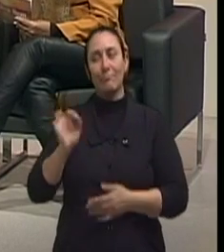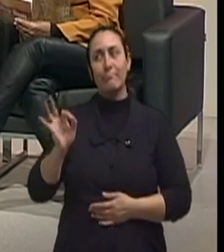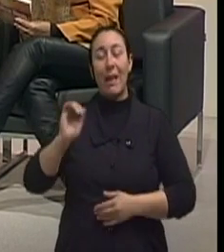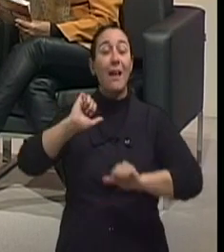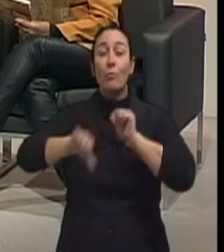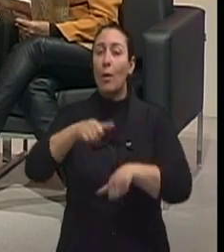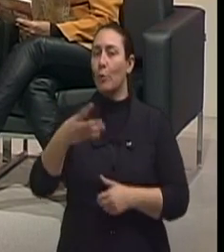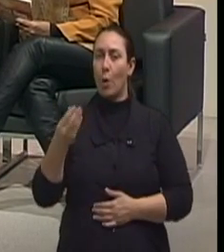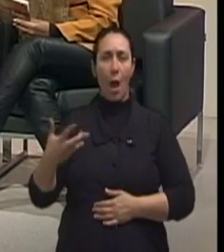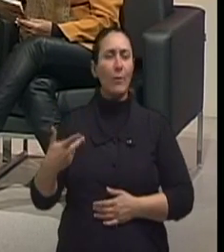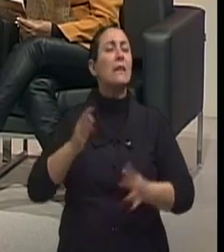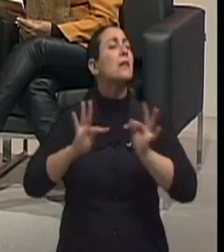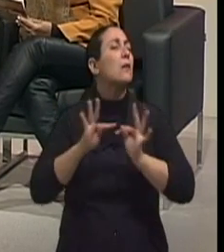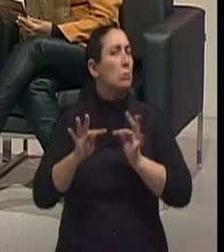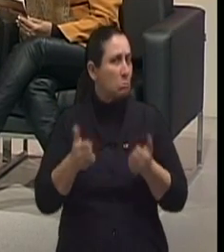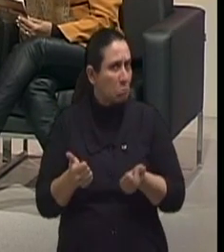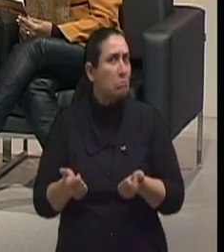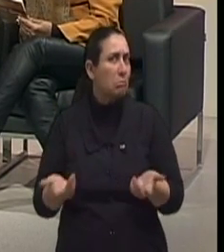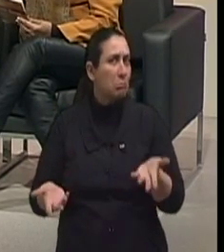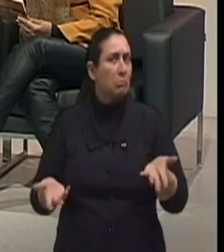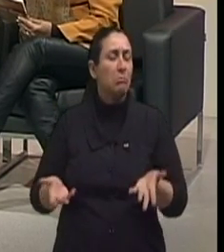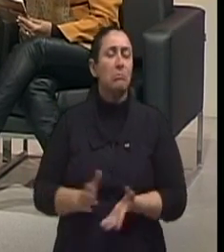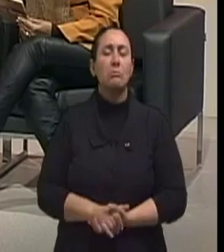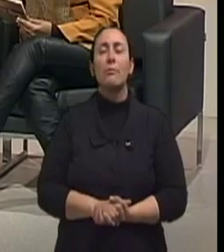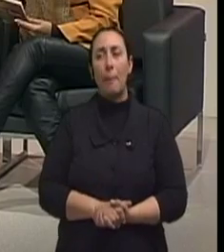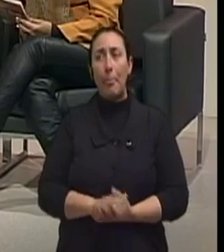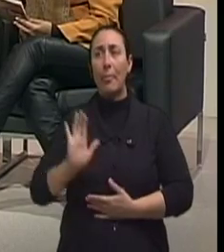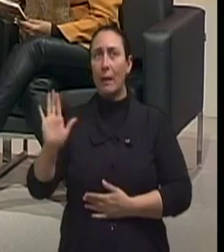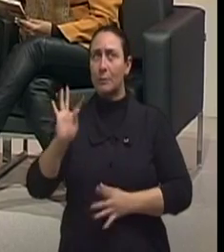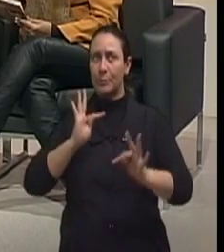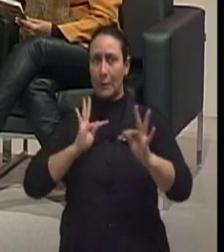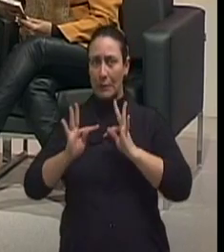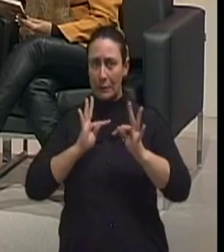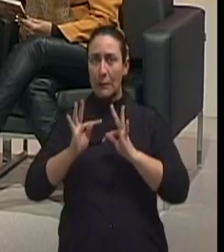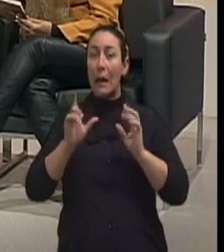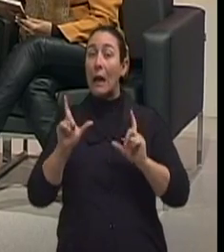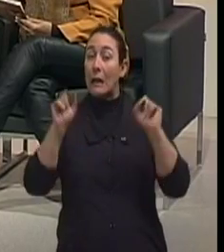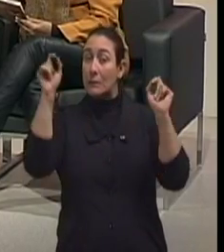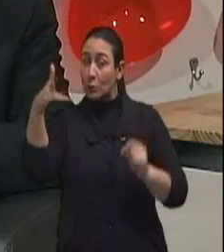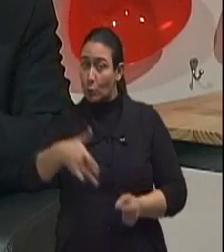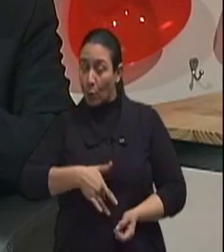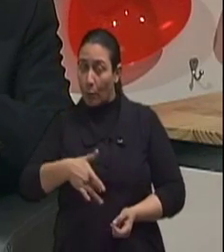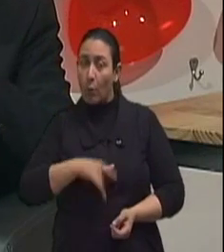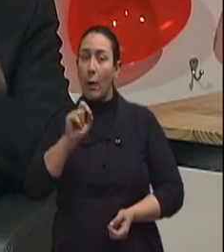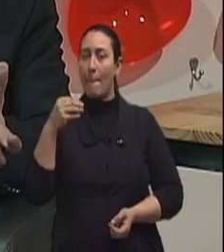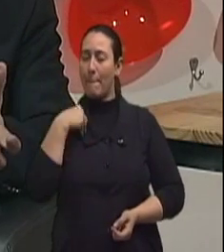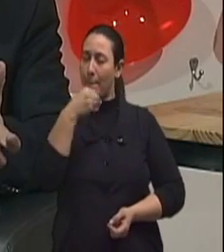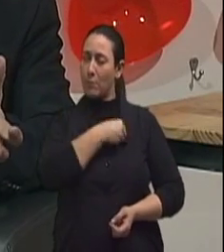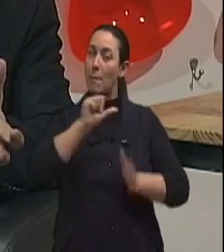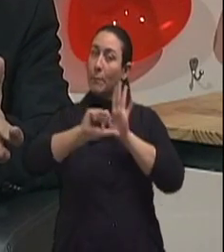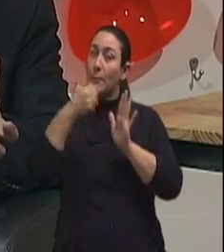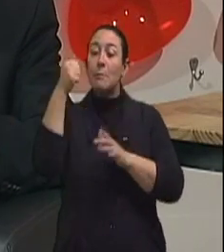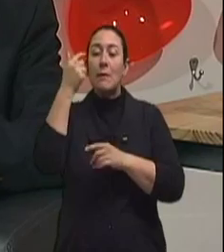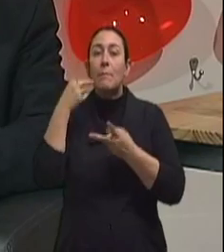muito rápida, né? Esses tratamentos como é que estão, doutor? Bom, no tratamento do câncer de estômago, a primeira coisa que o médico vai fazer é avaliar a